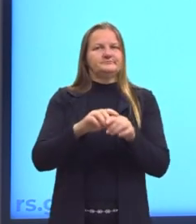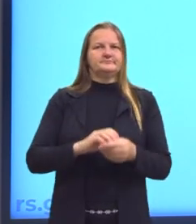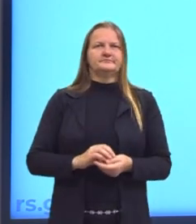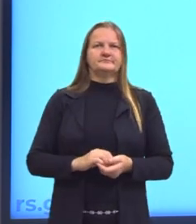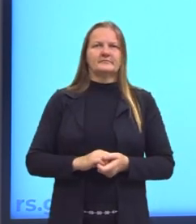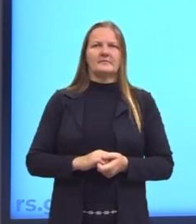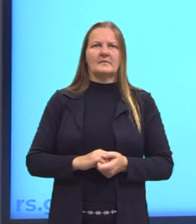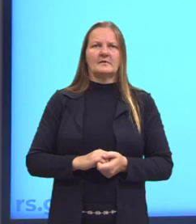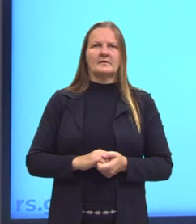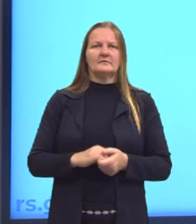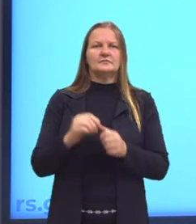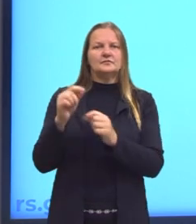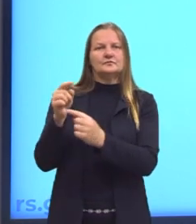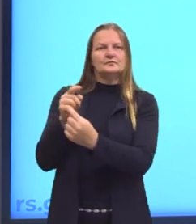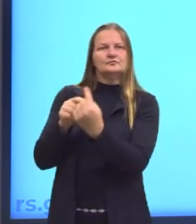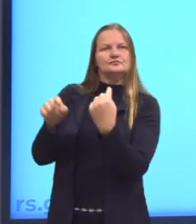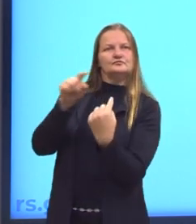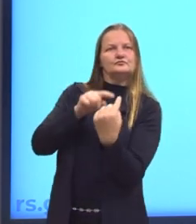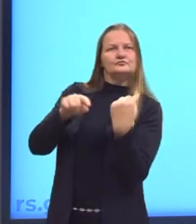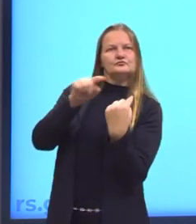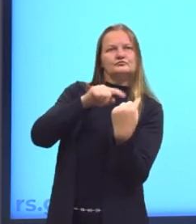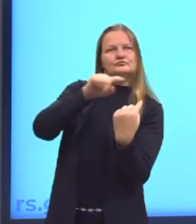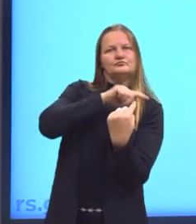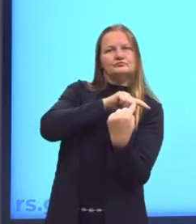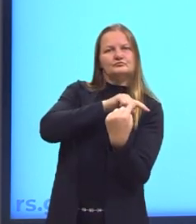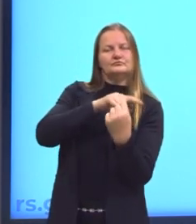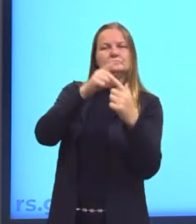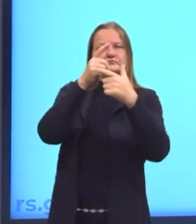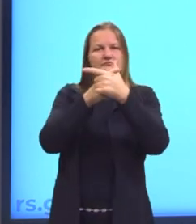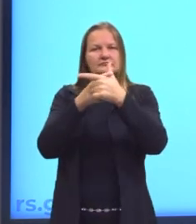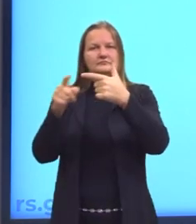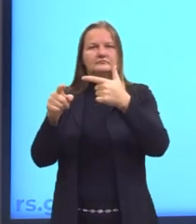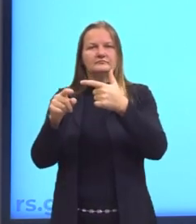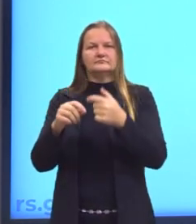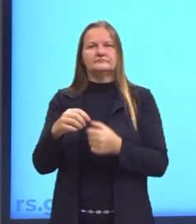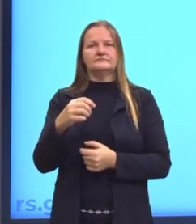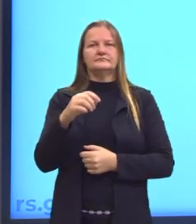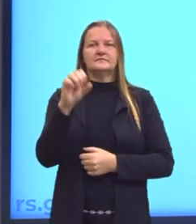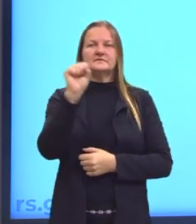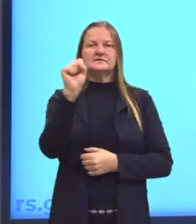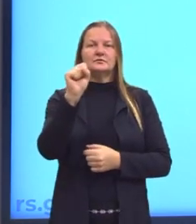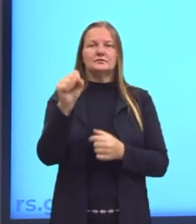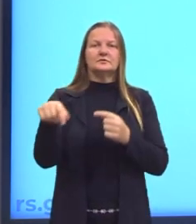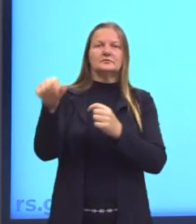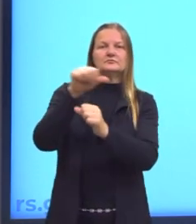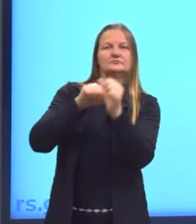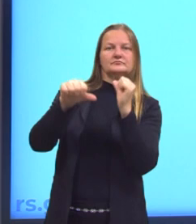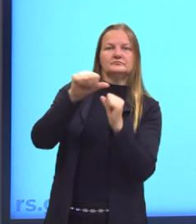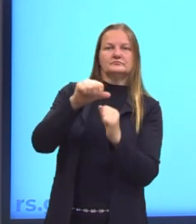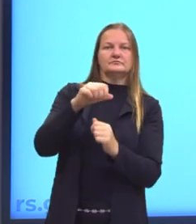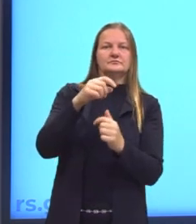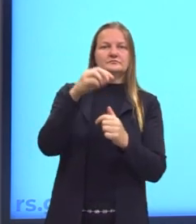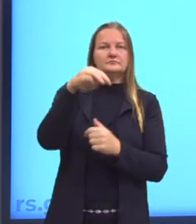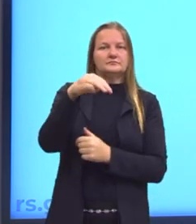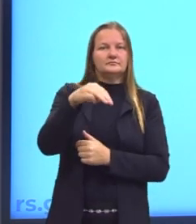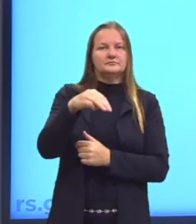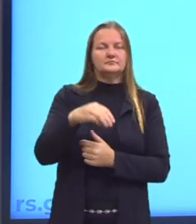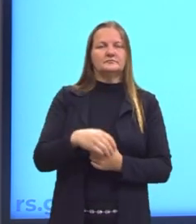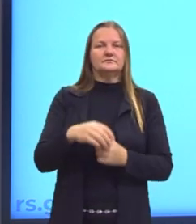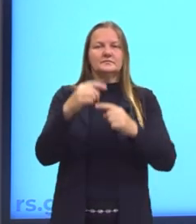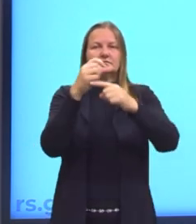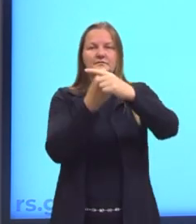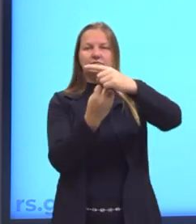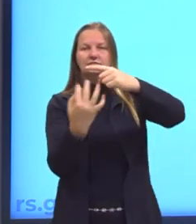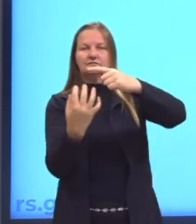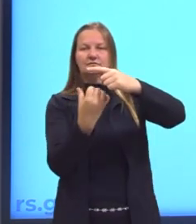Agora, quando é o contrário, nós vamos utilizar a divisão. Então de segundos para minutos, vou dividir por 60.